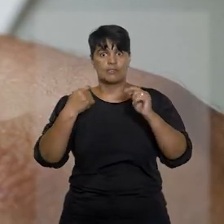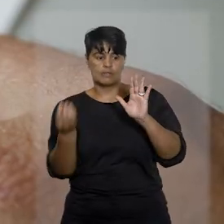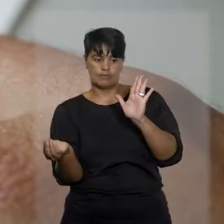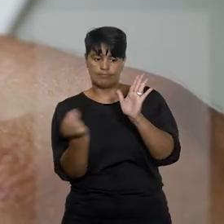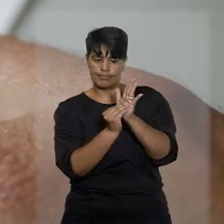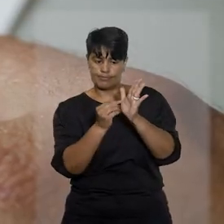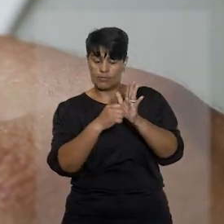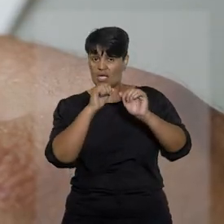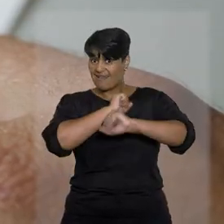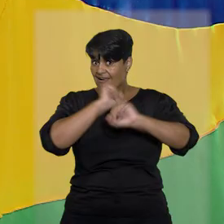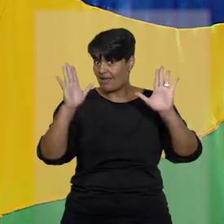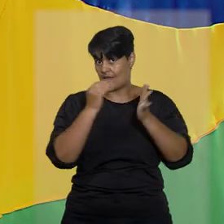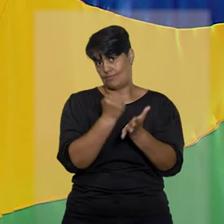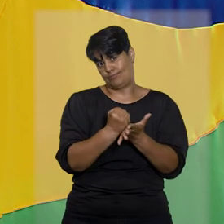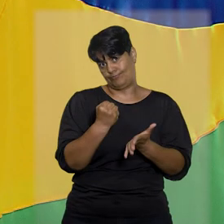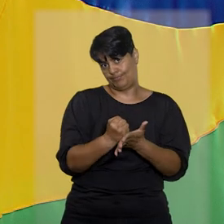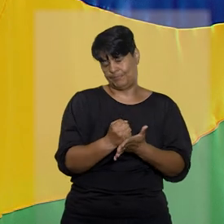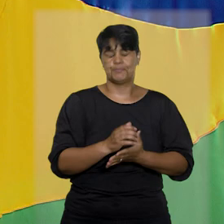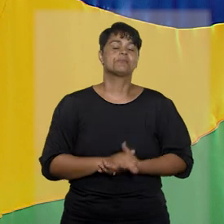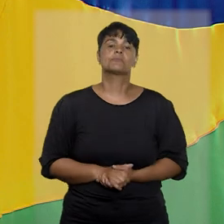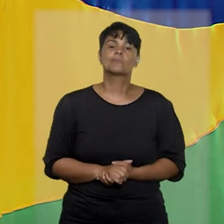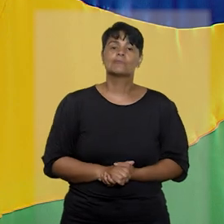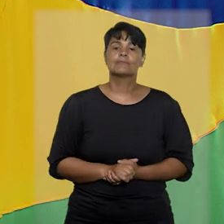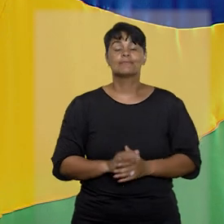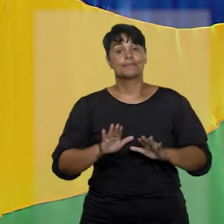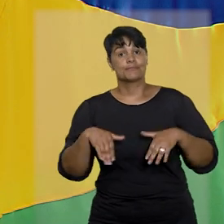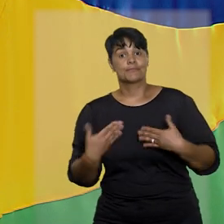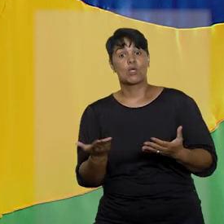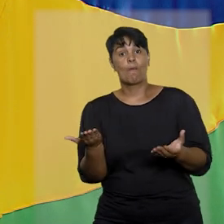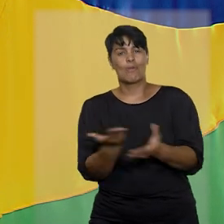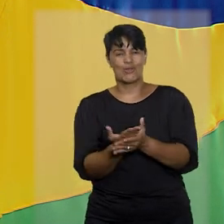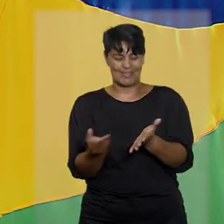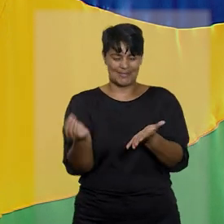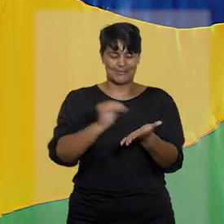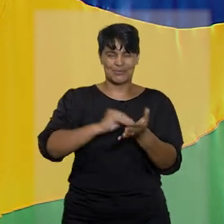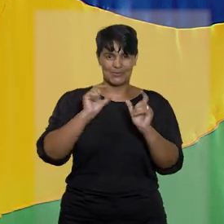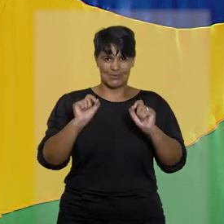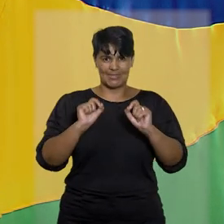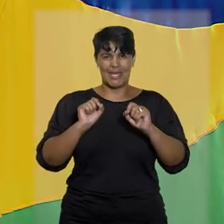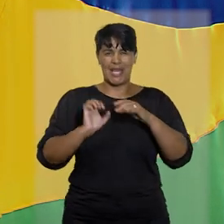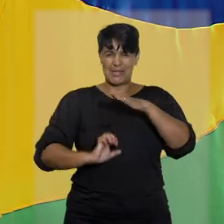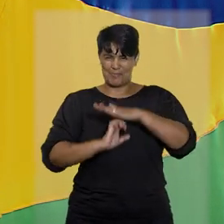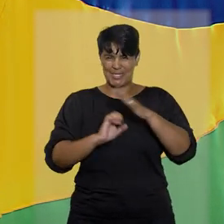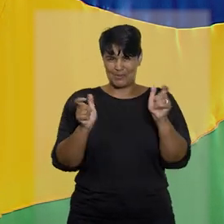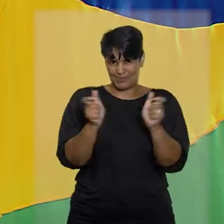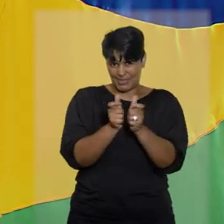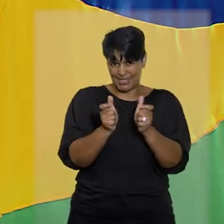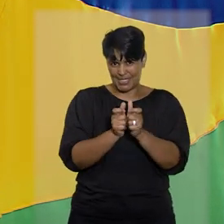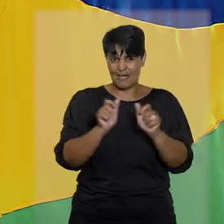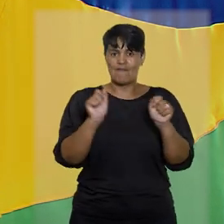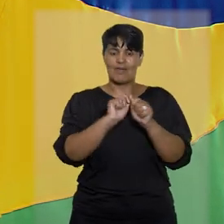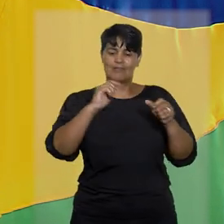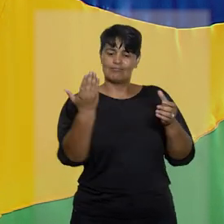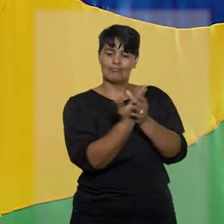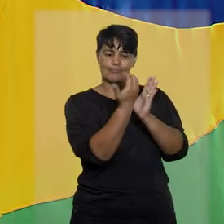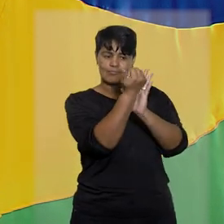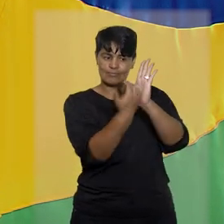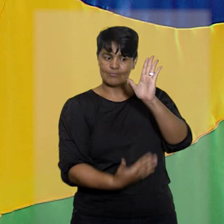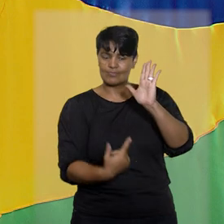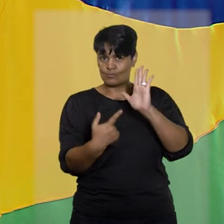expresso no contrato. De acordo com o processo, uma microempresa opôs embargos à execução de um título extrajudicial